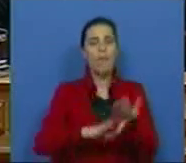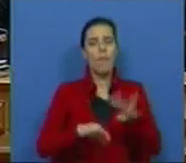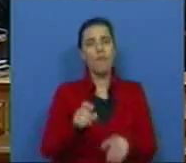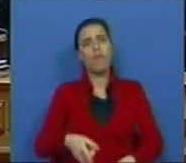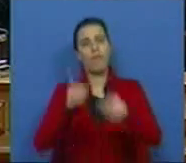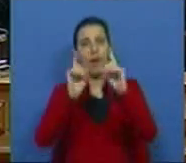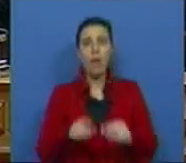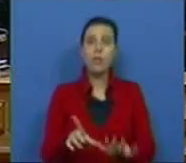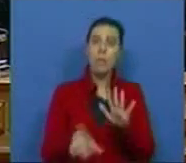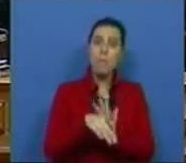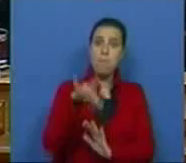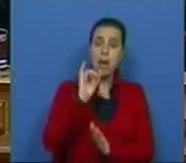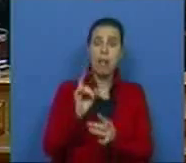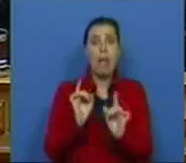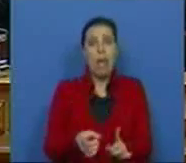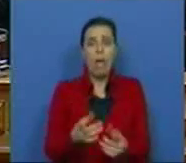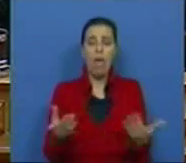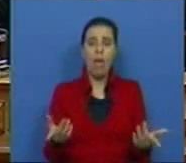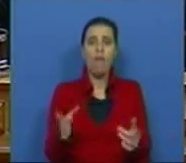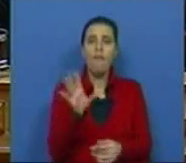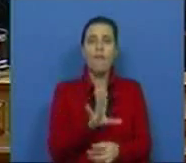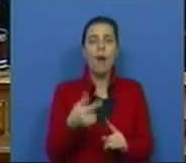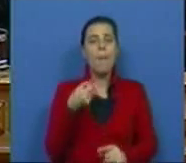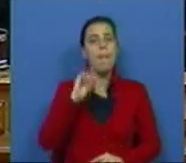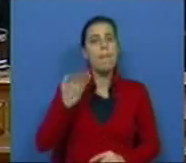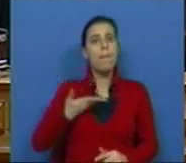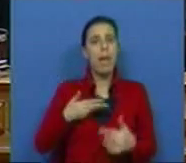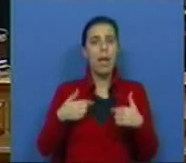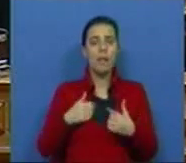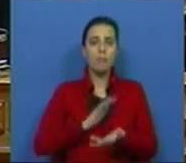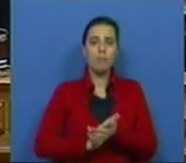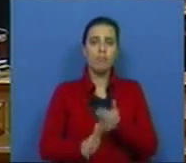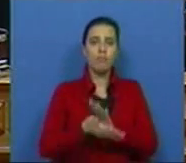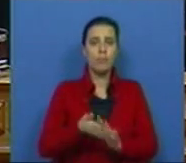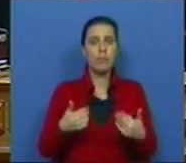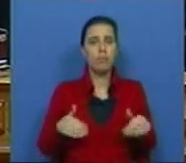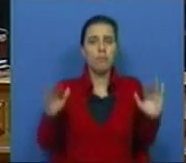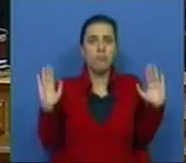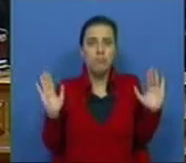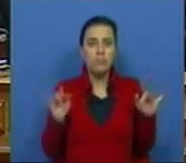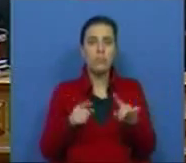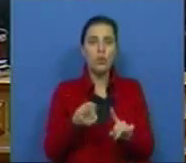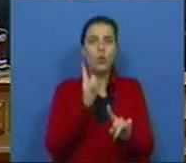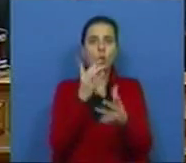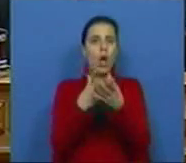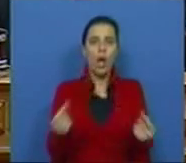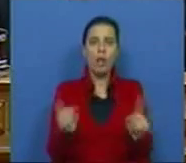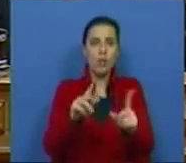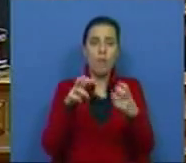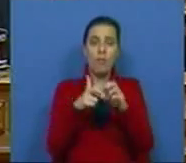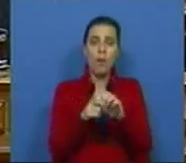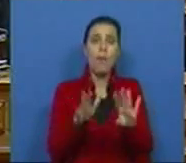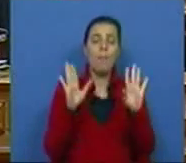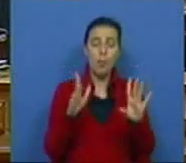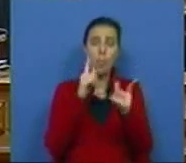façam. É uma lei que é basicamente uma forma do PSD sacudir a água do capote e não de resolver os